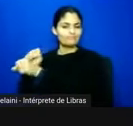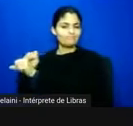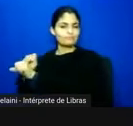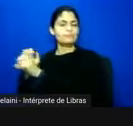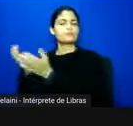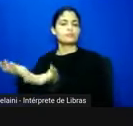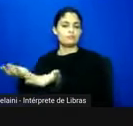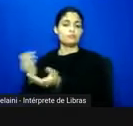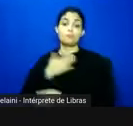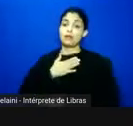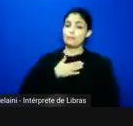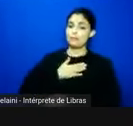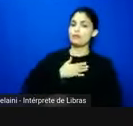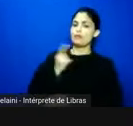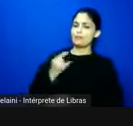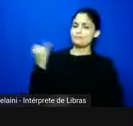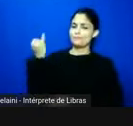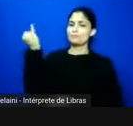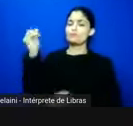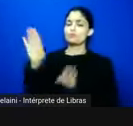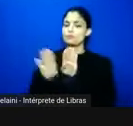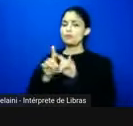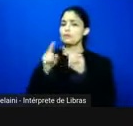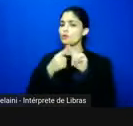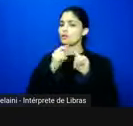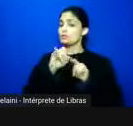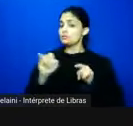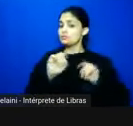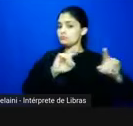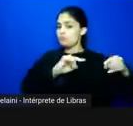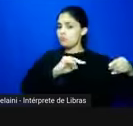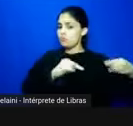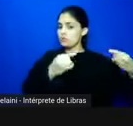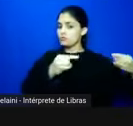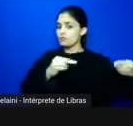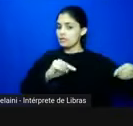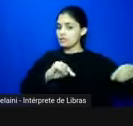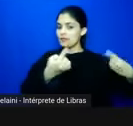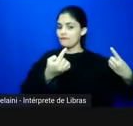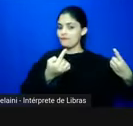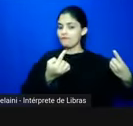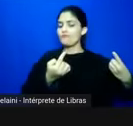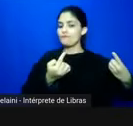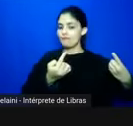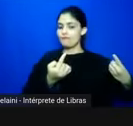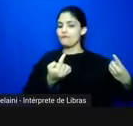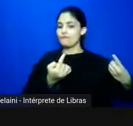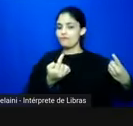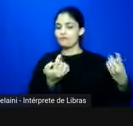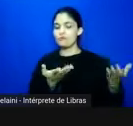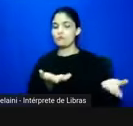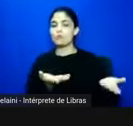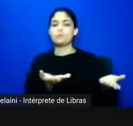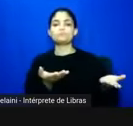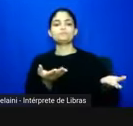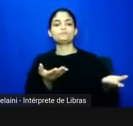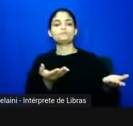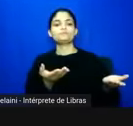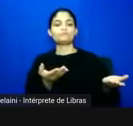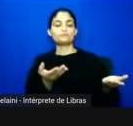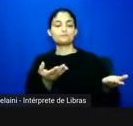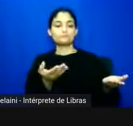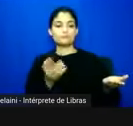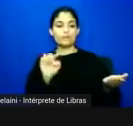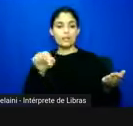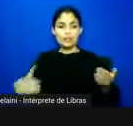desafio para as séries para o período posterior ou seja para o pós-abolição